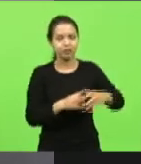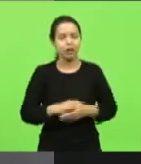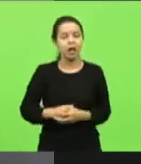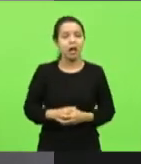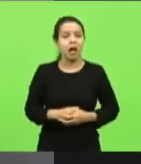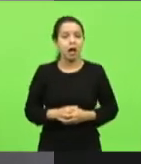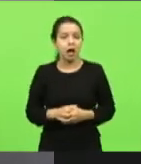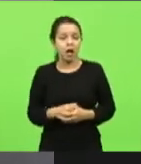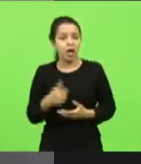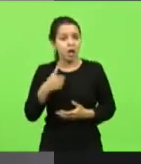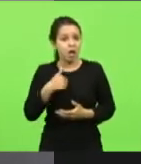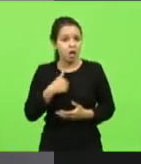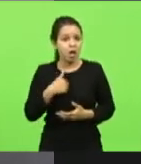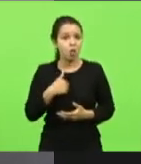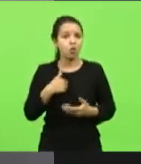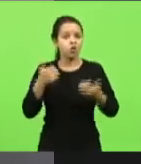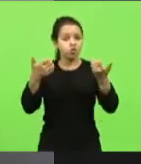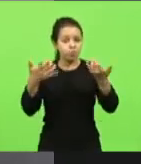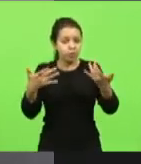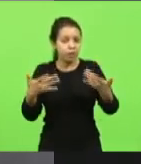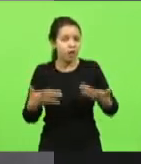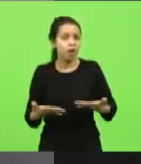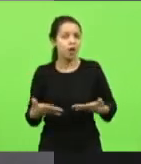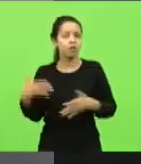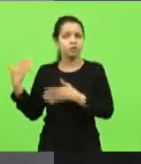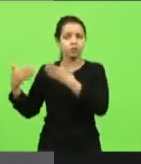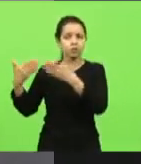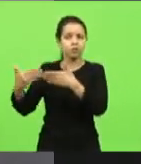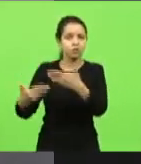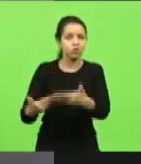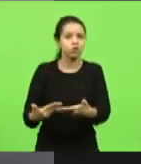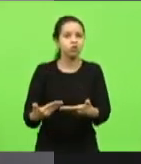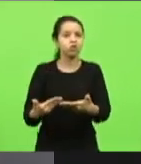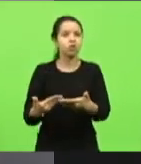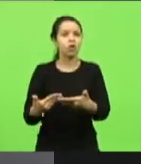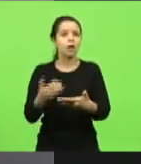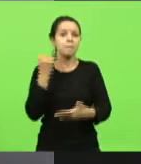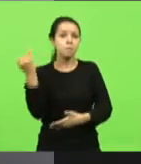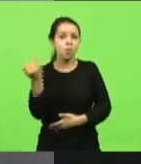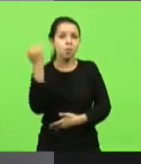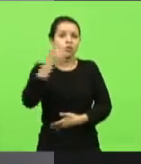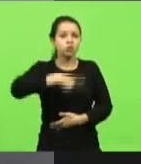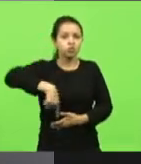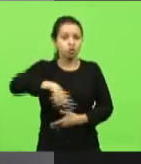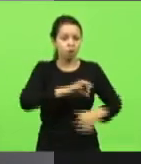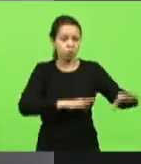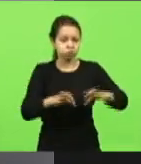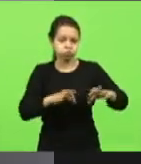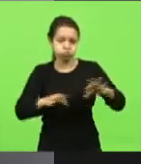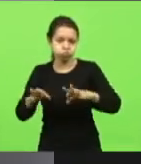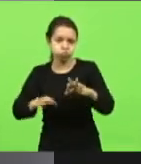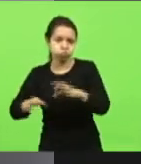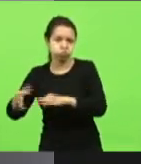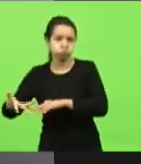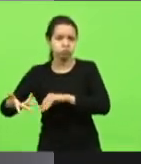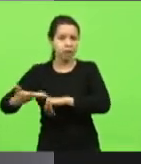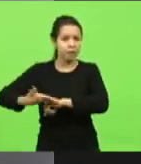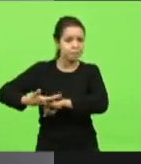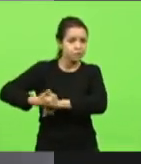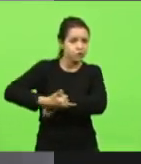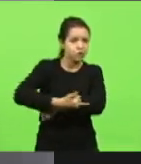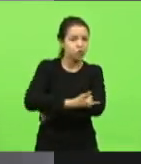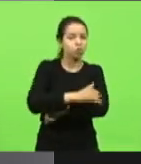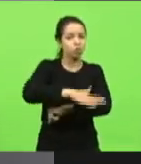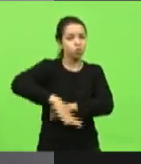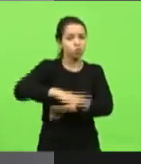dias a necessidade de nós viabilizarmos a infraestrutura para o estado de Santa Catarina para mantermos